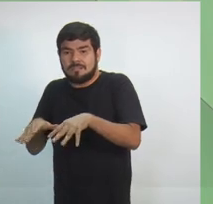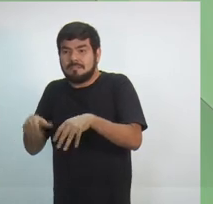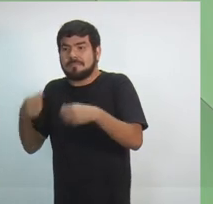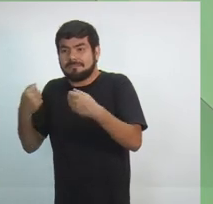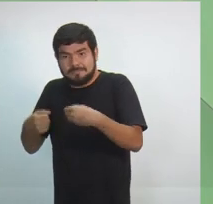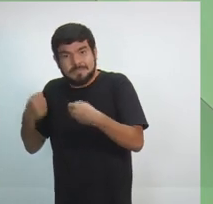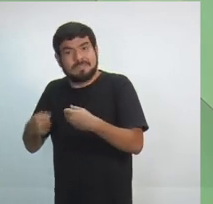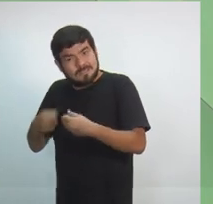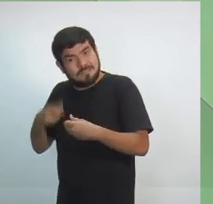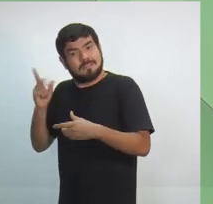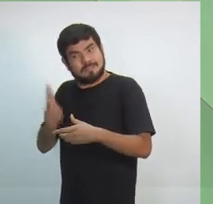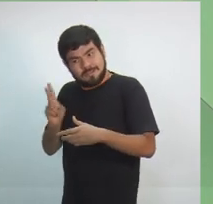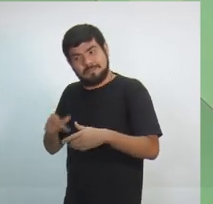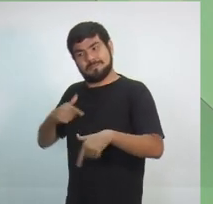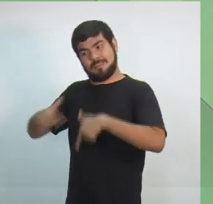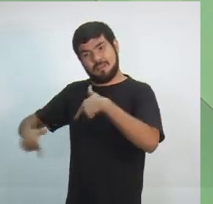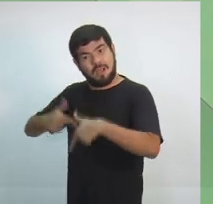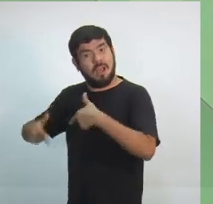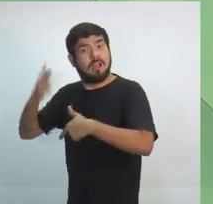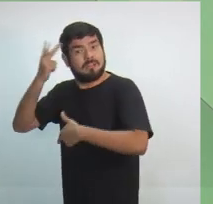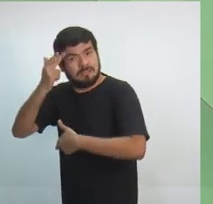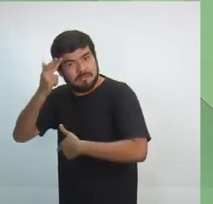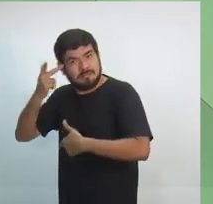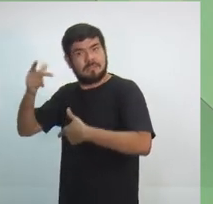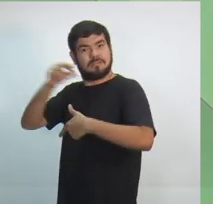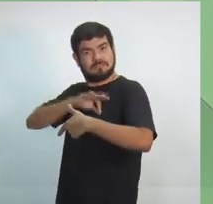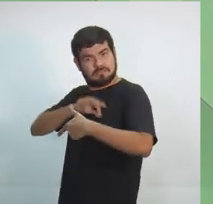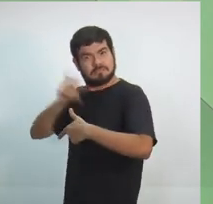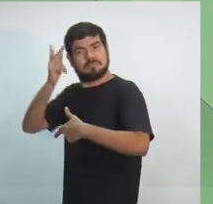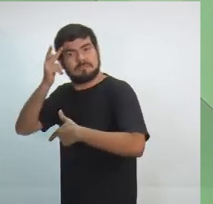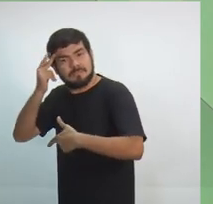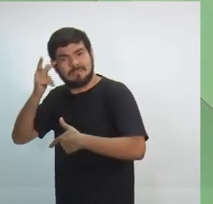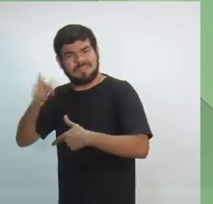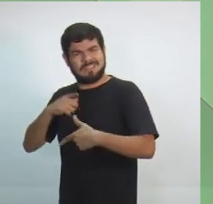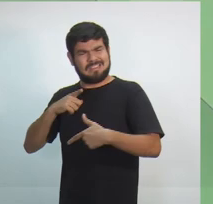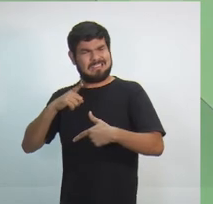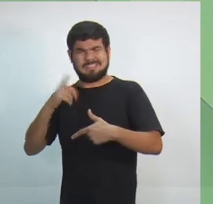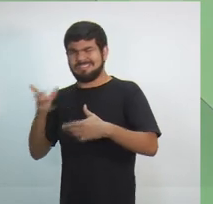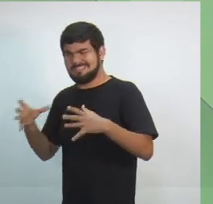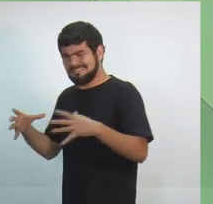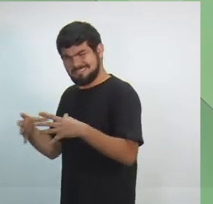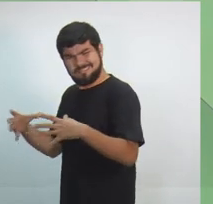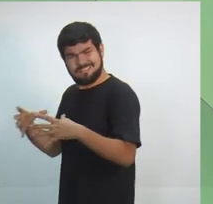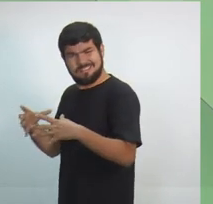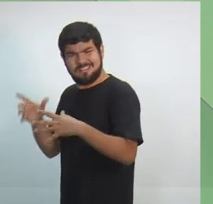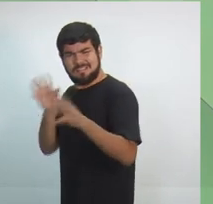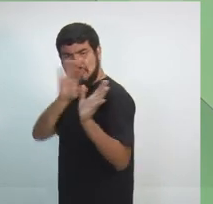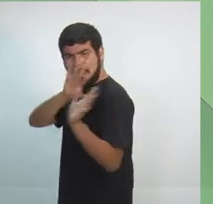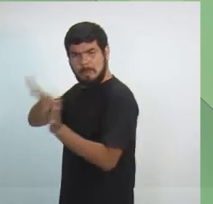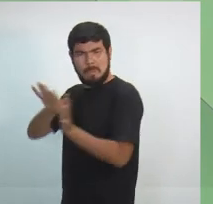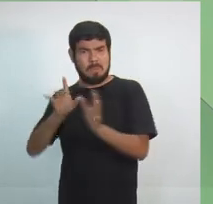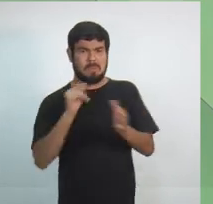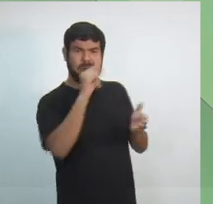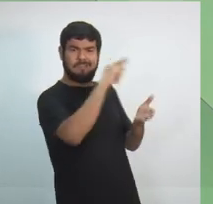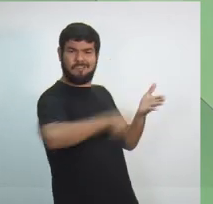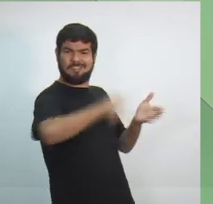que se mantenha. O que antes de buscar, tentar contratar, o que nós estamos vendo é que nós estamos perdendo os postos de trabalho dentro do Distrito